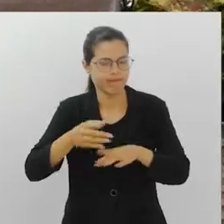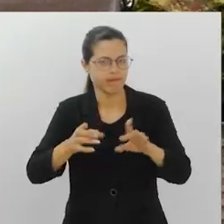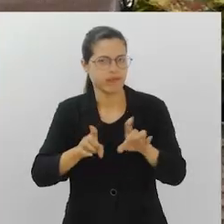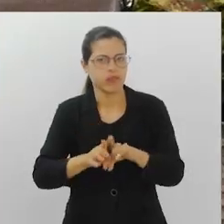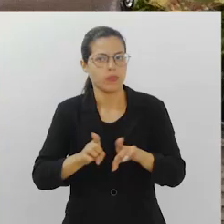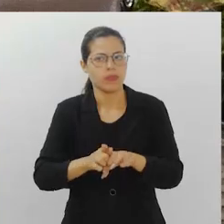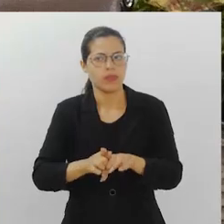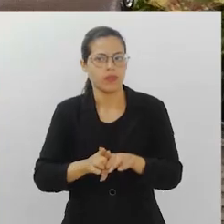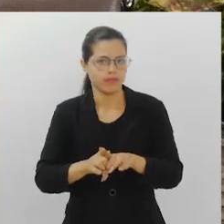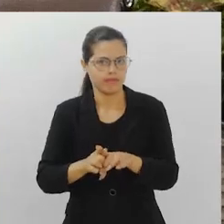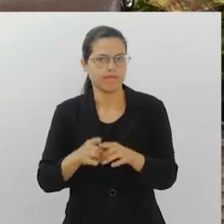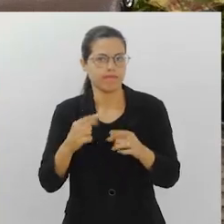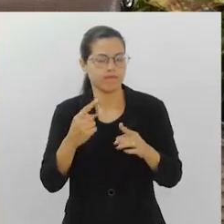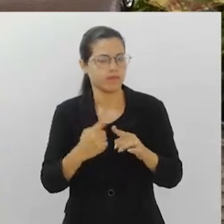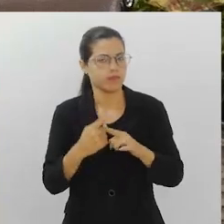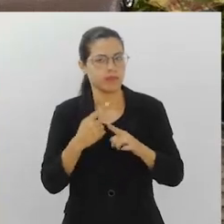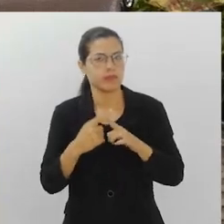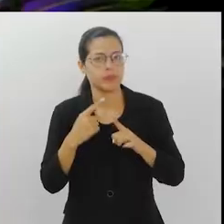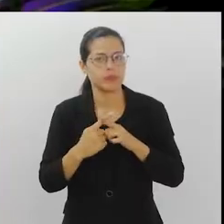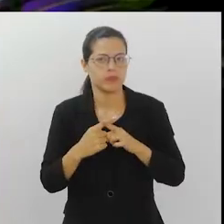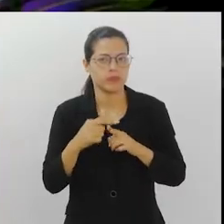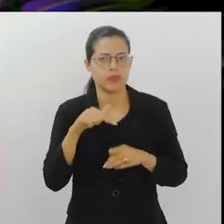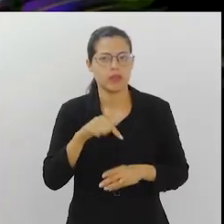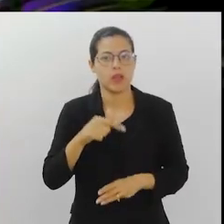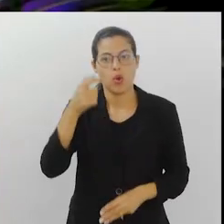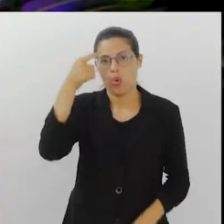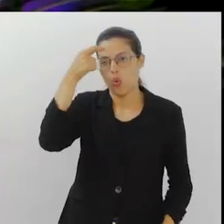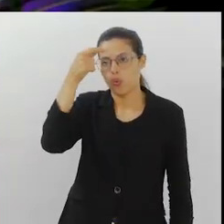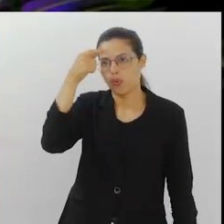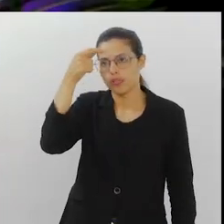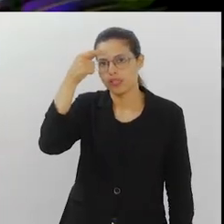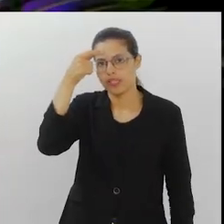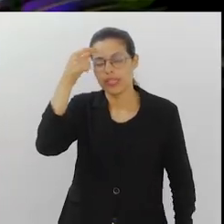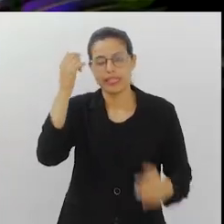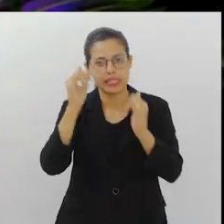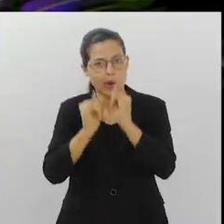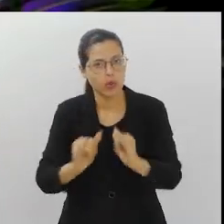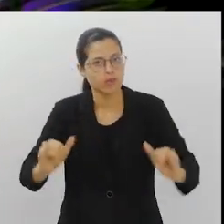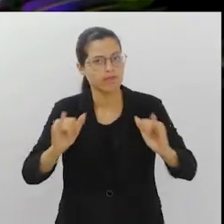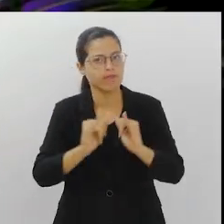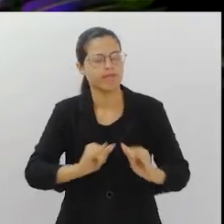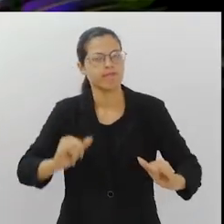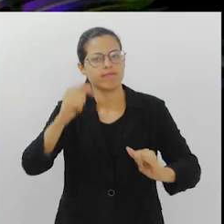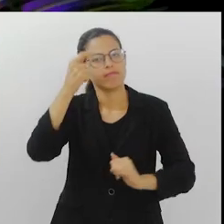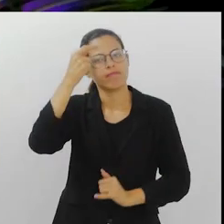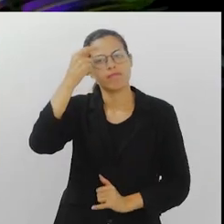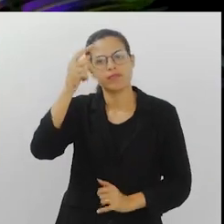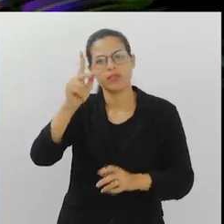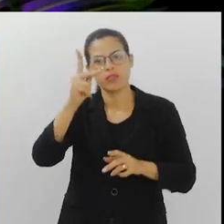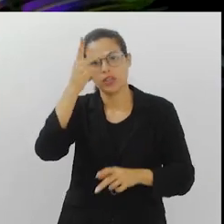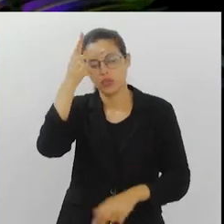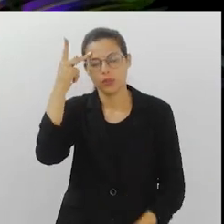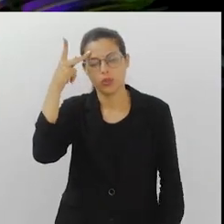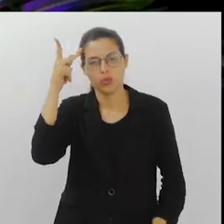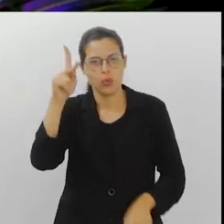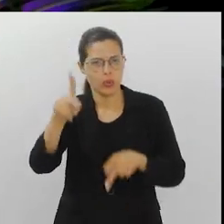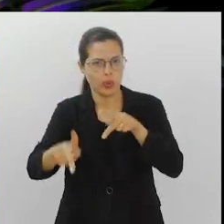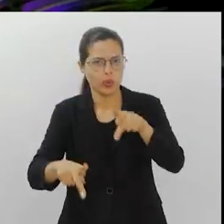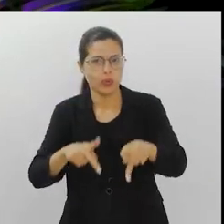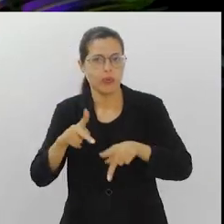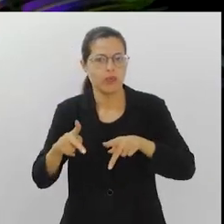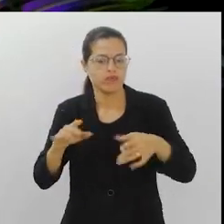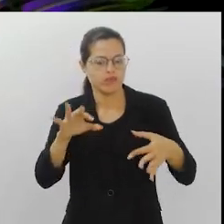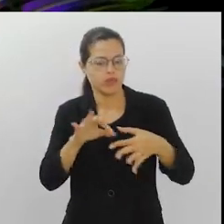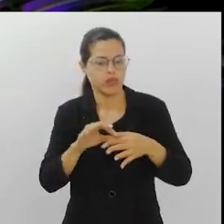porque isso tem a ver com a consciência, conscientização das pessoas com relação às